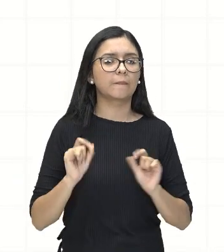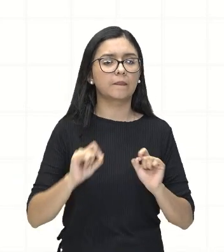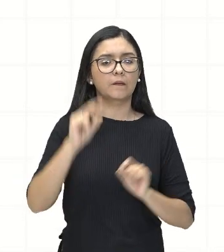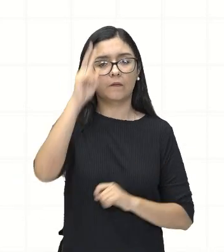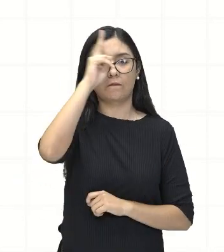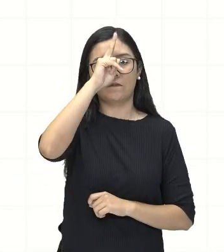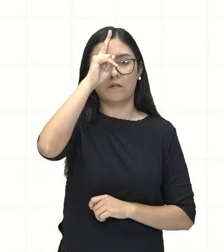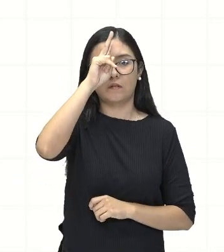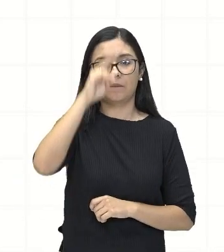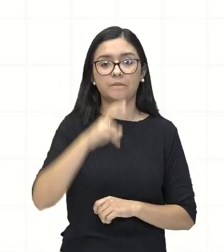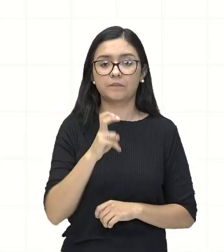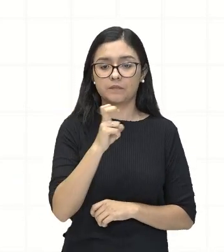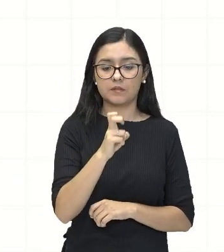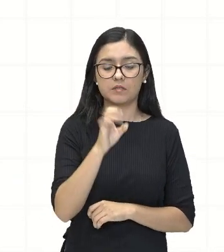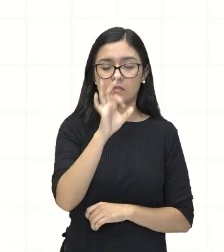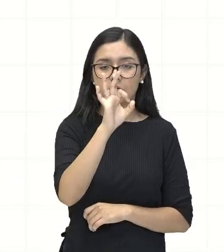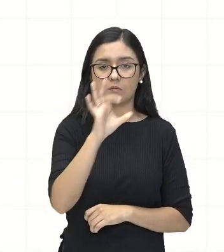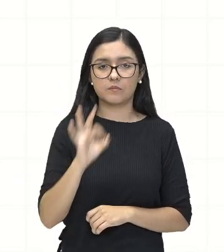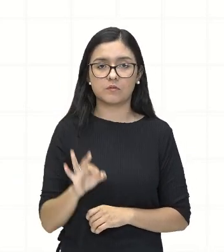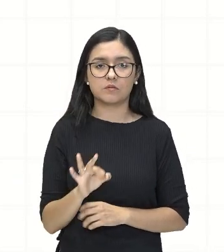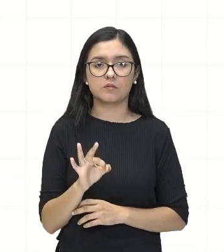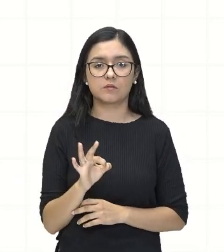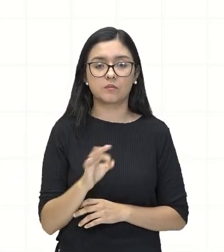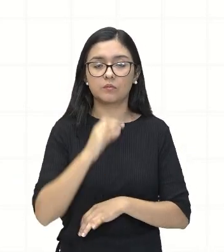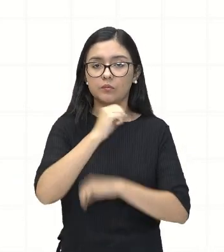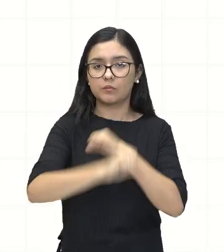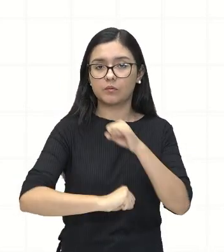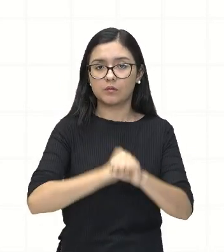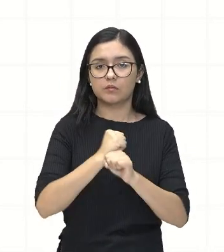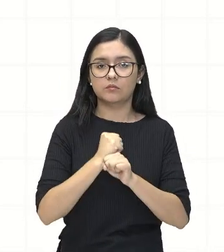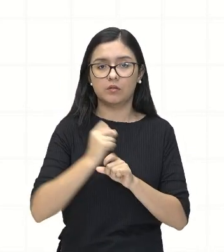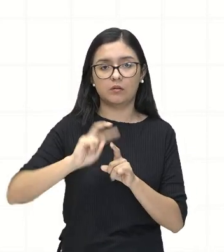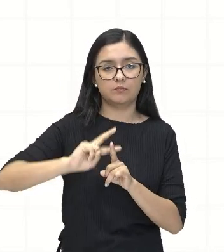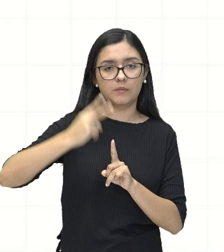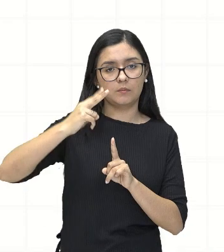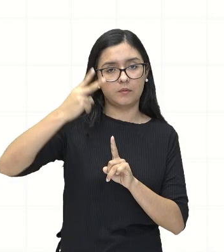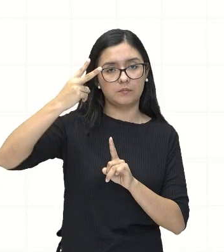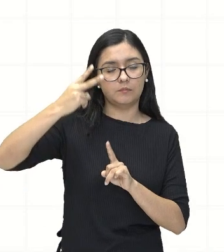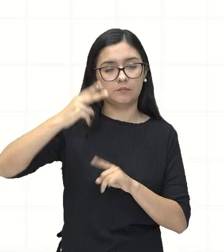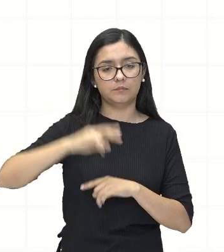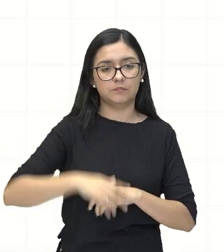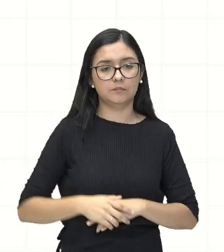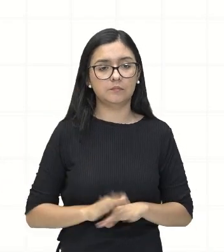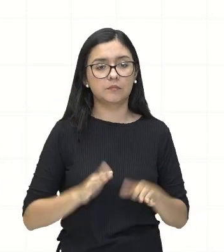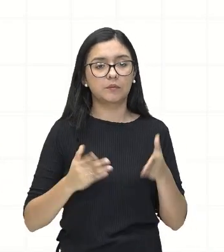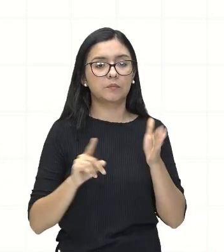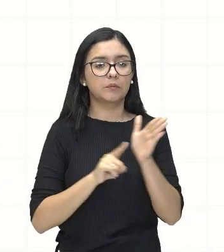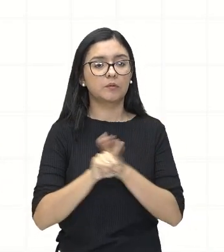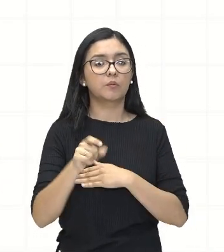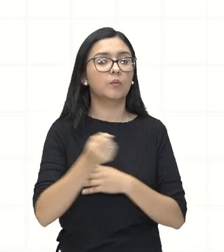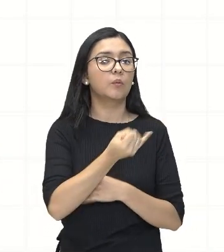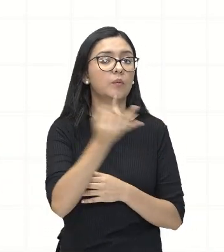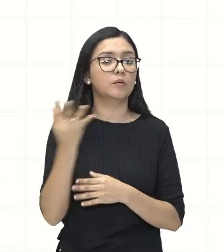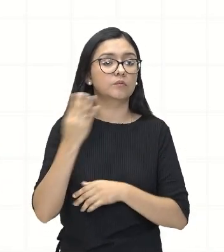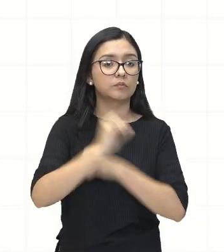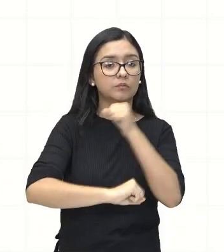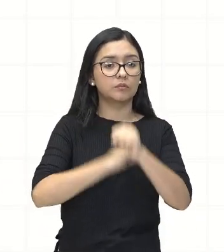5% ao ano. E aqui tá perguntando quantos anos.